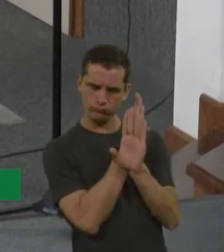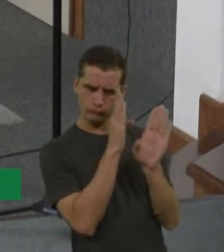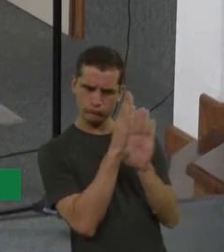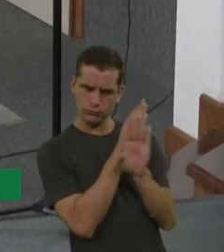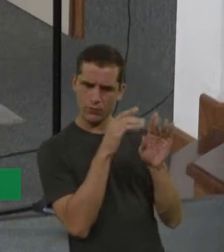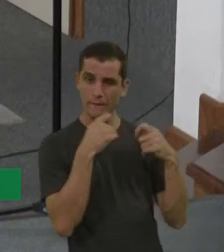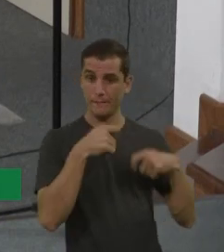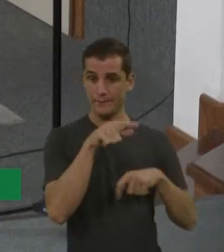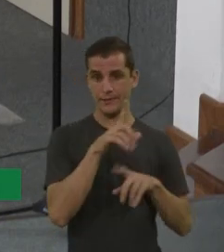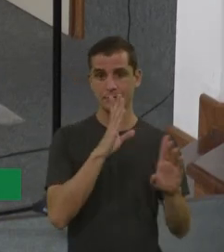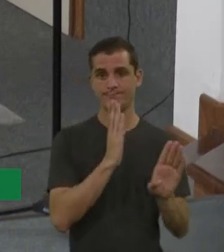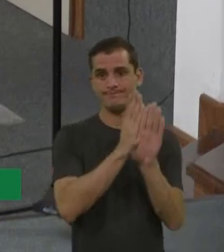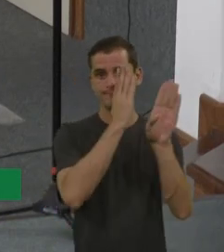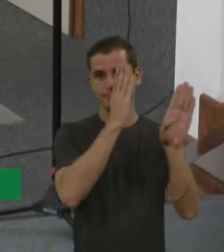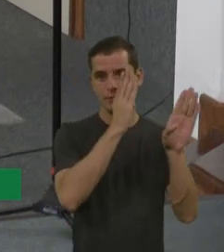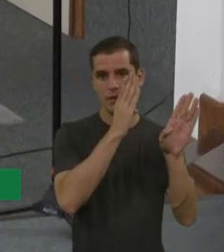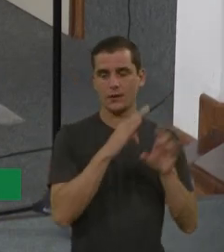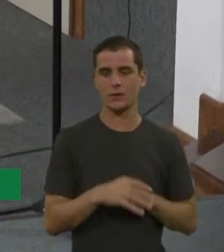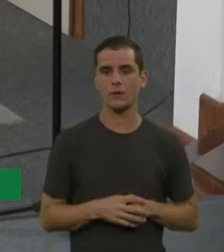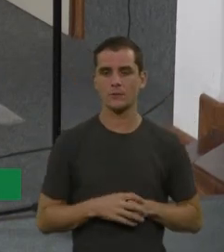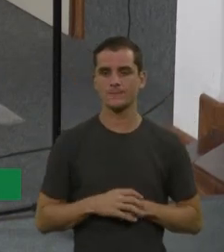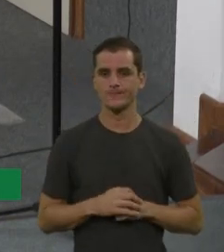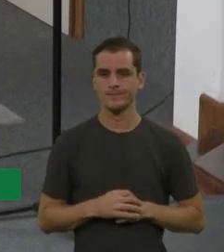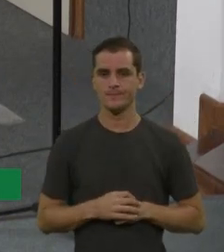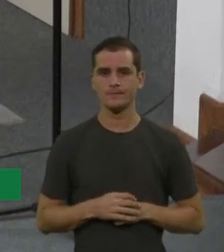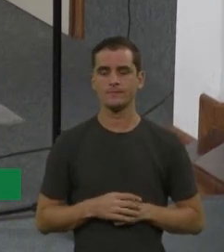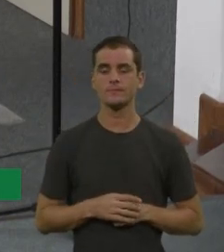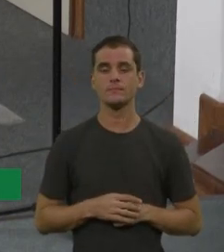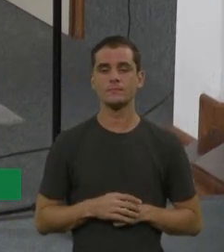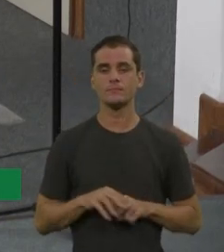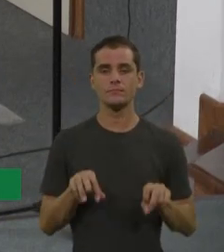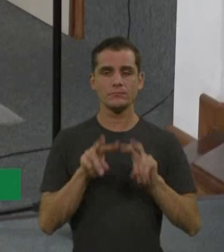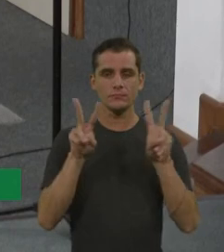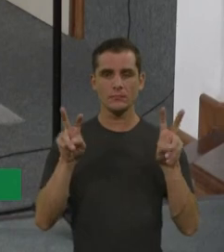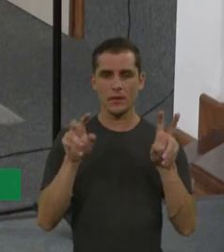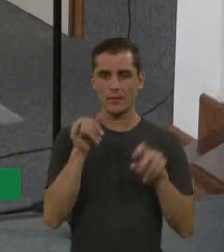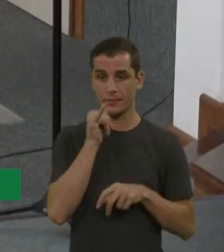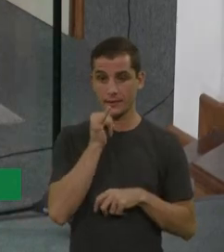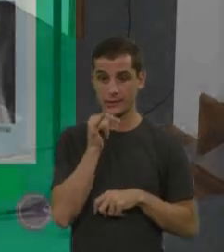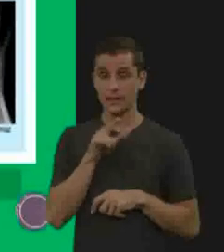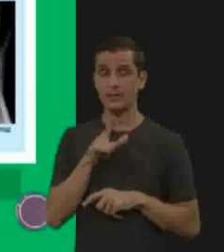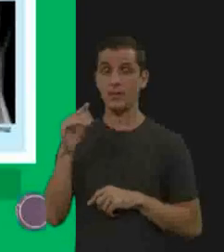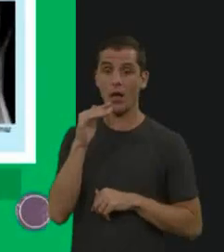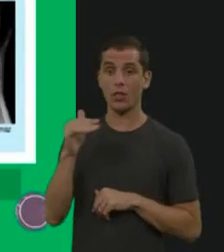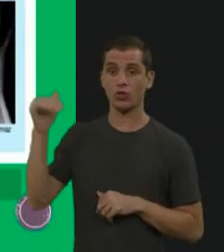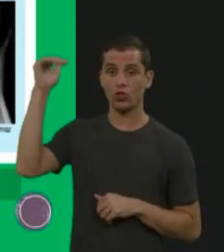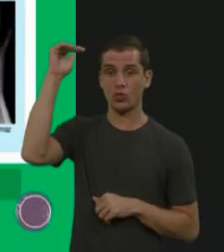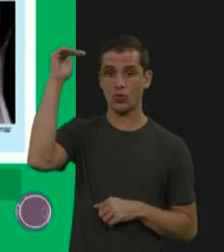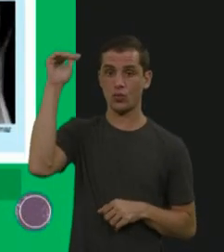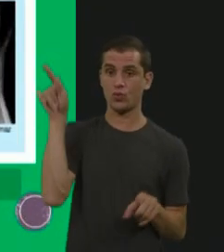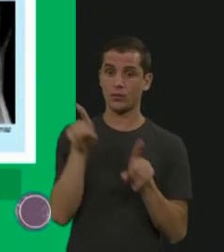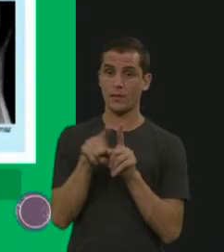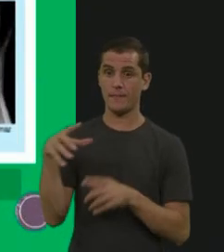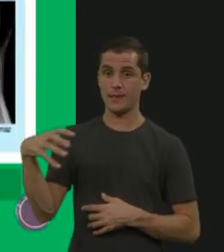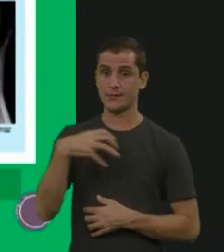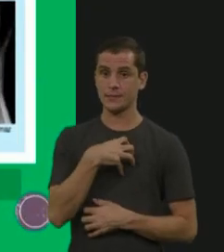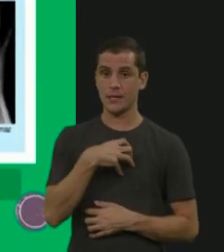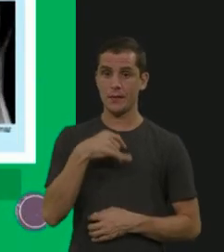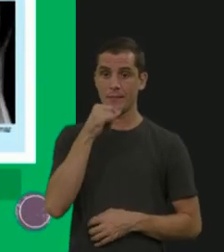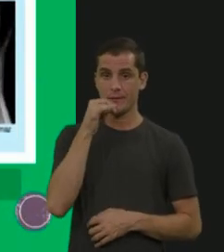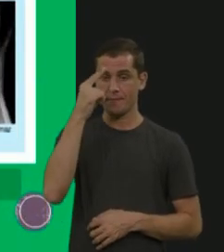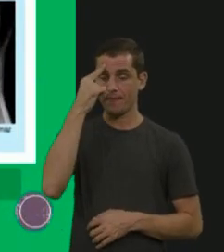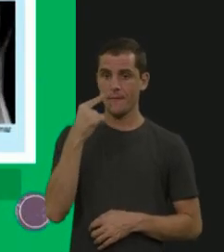diagnóstico, tá? Como a gente estava falando, né? Manifestações em adultos, né? A gente tem um fenótipo que é mais